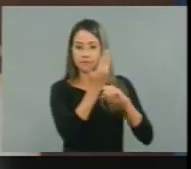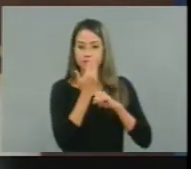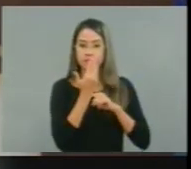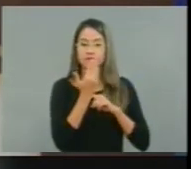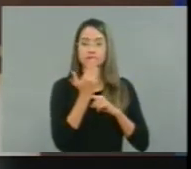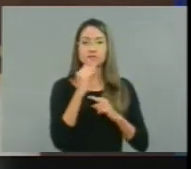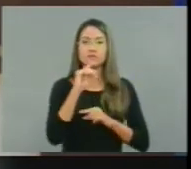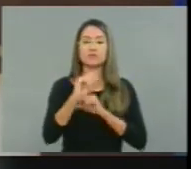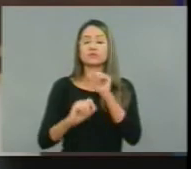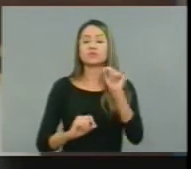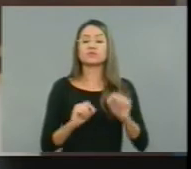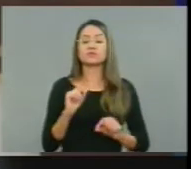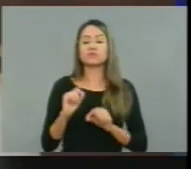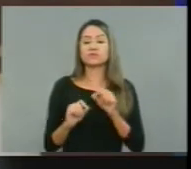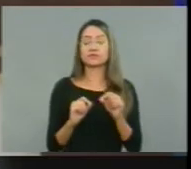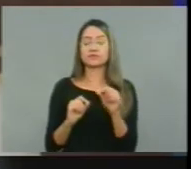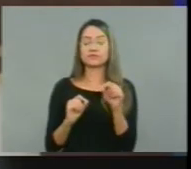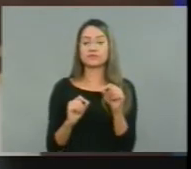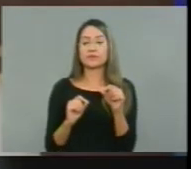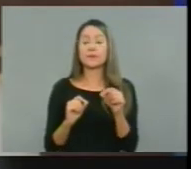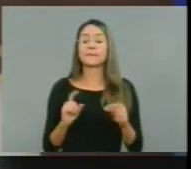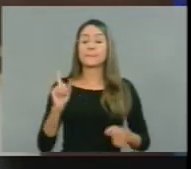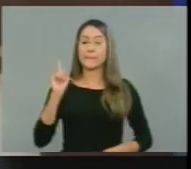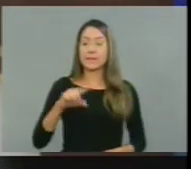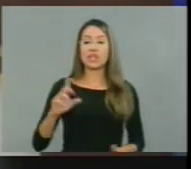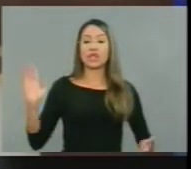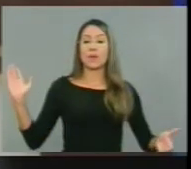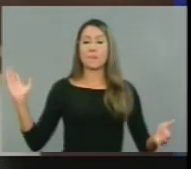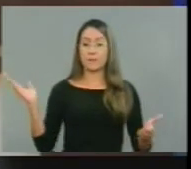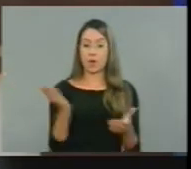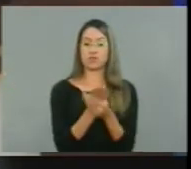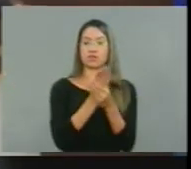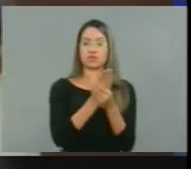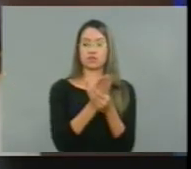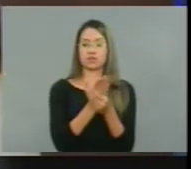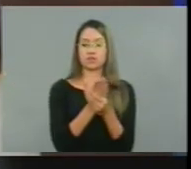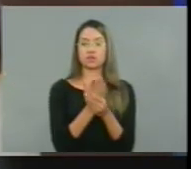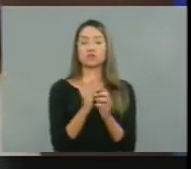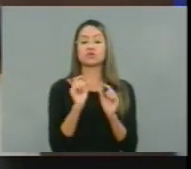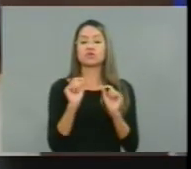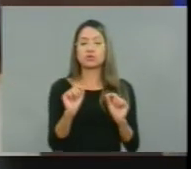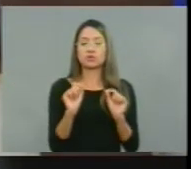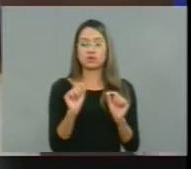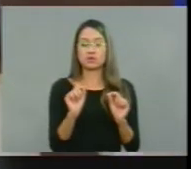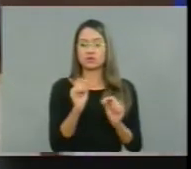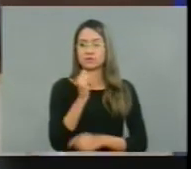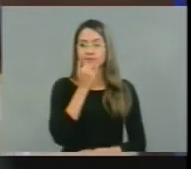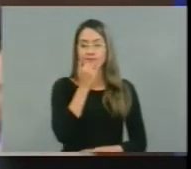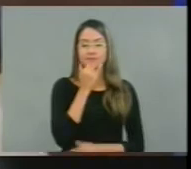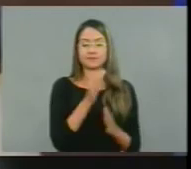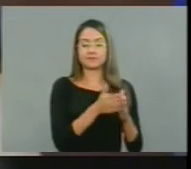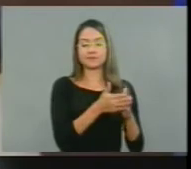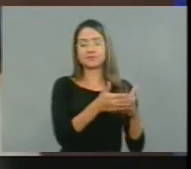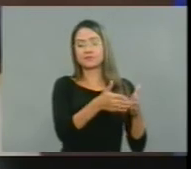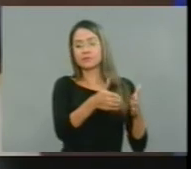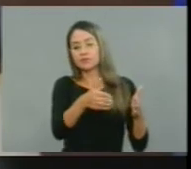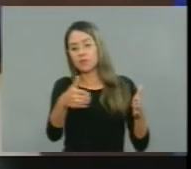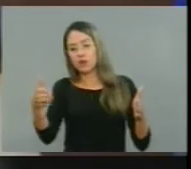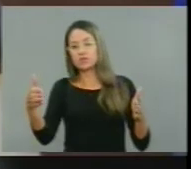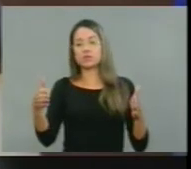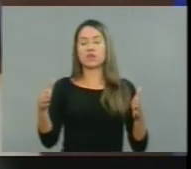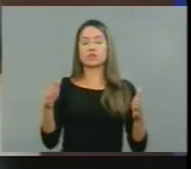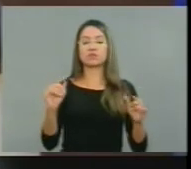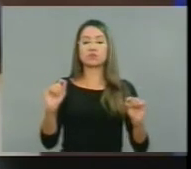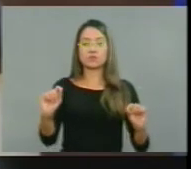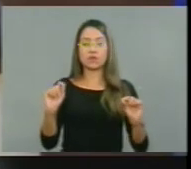dúvida alguma, um amplo processo de pactuação de redução dos homicídios,